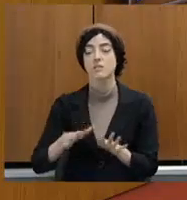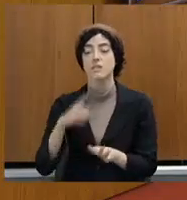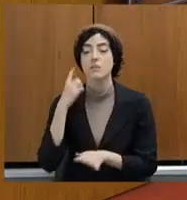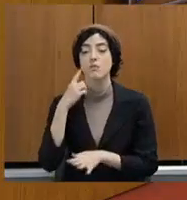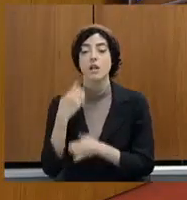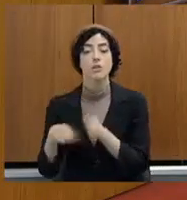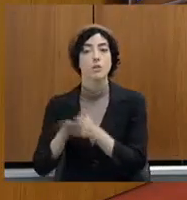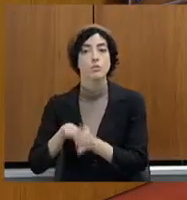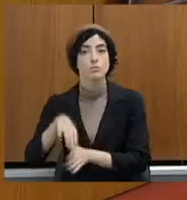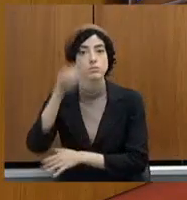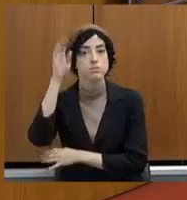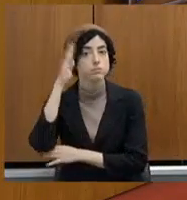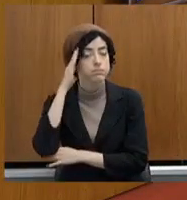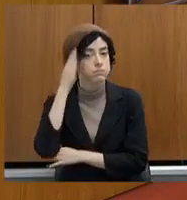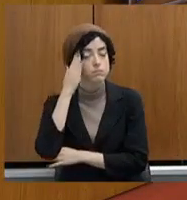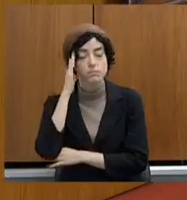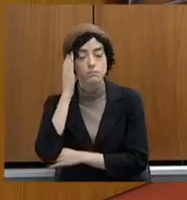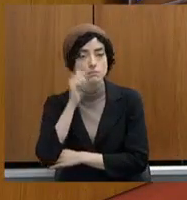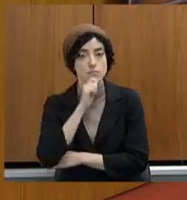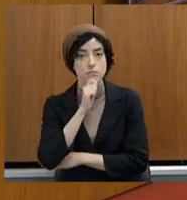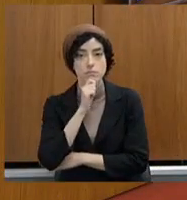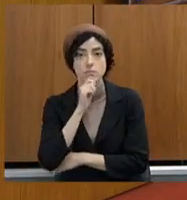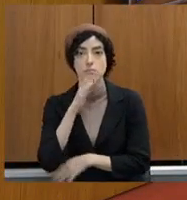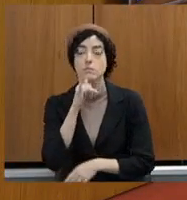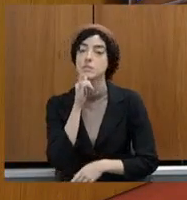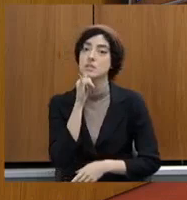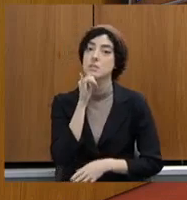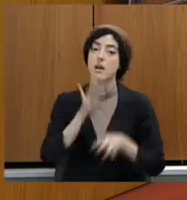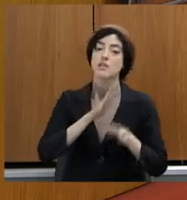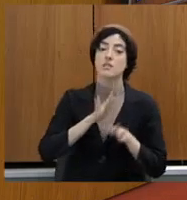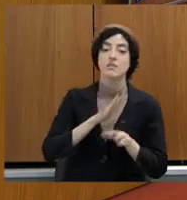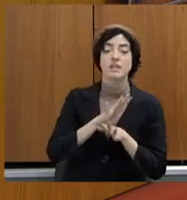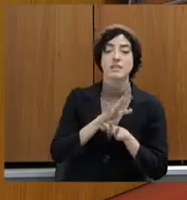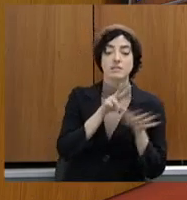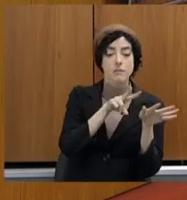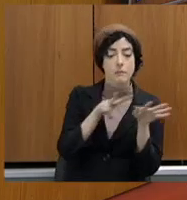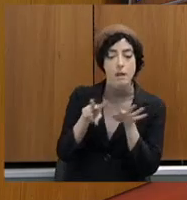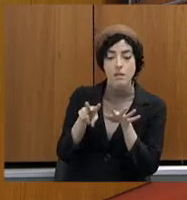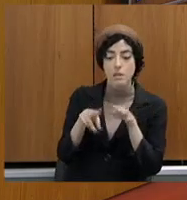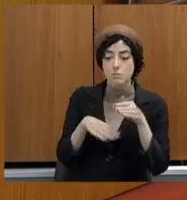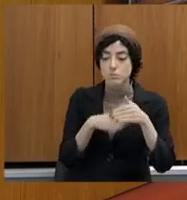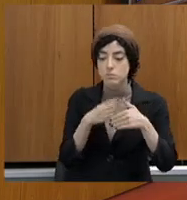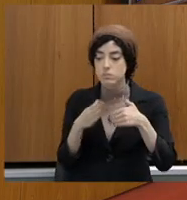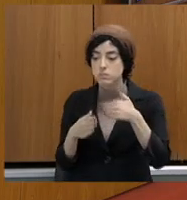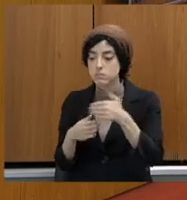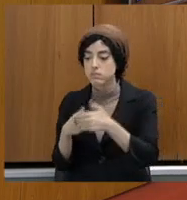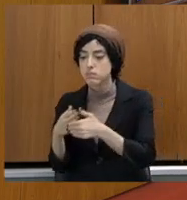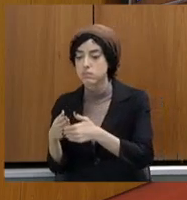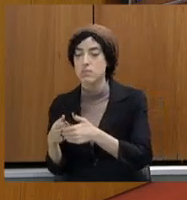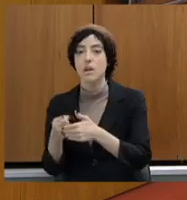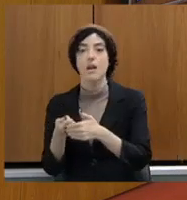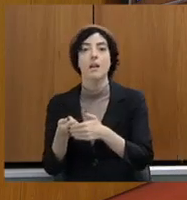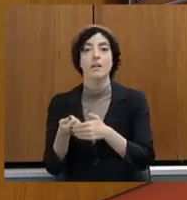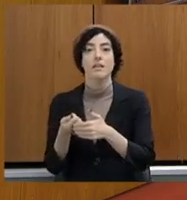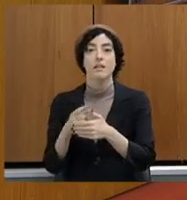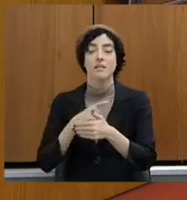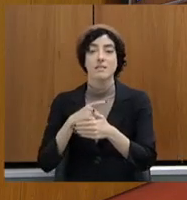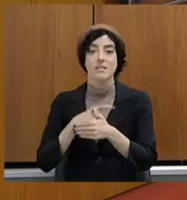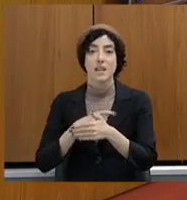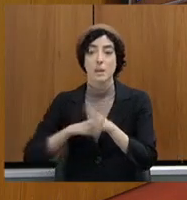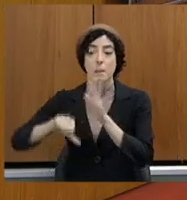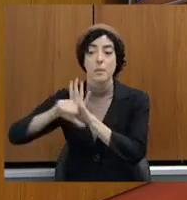chega a determinar os dias da semana que o volume de ocorrências aumenta. Eu falo isso porque eu trabalhei na rua